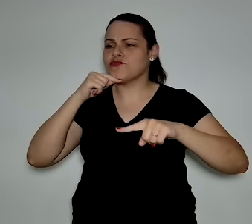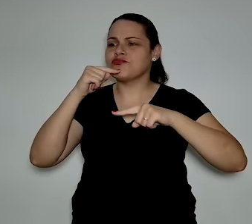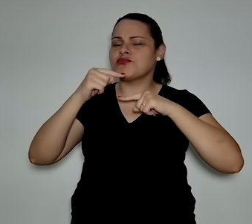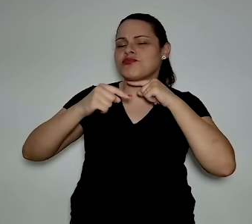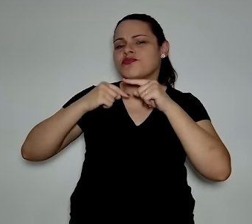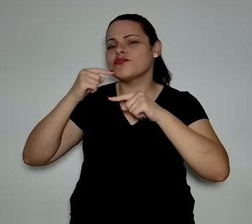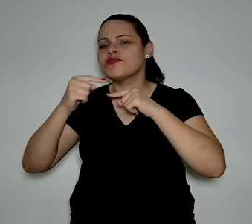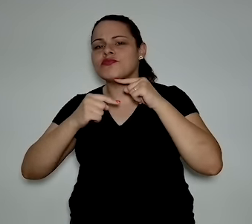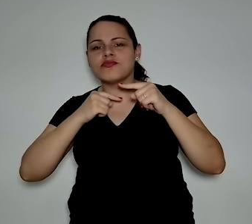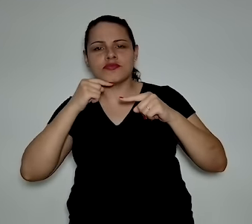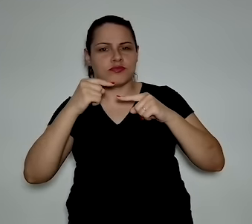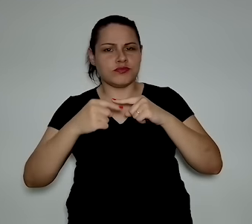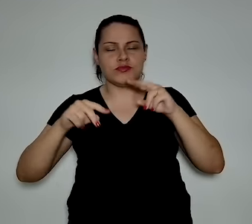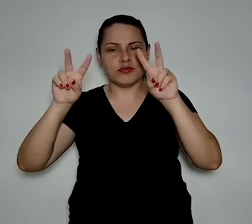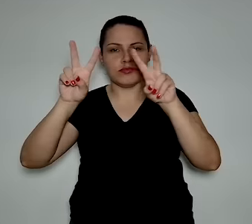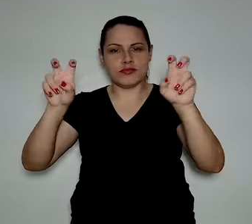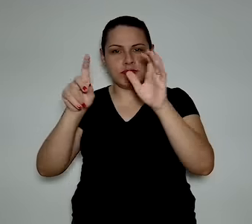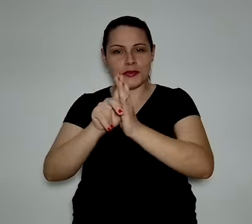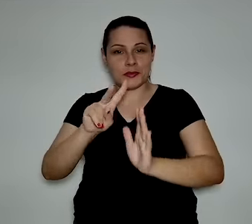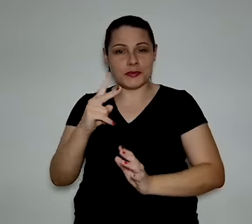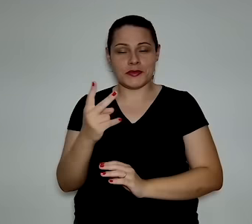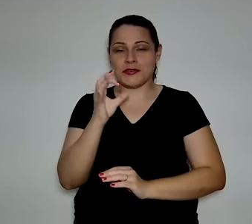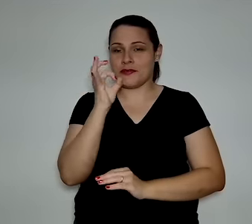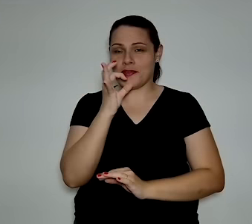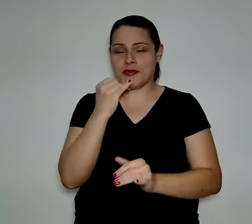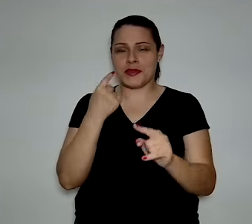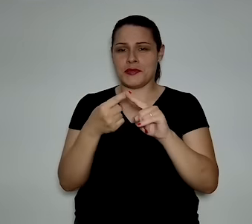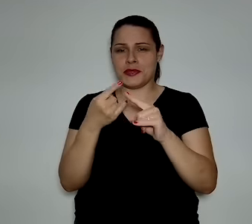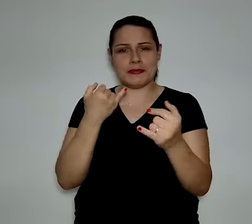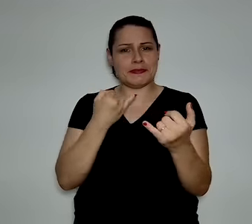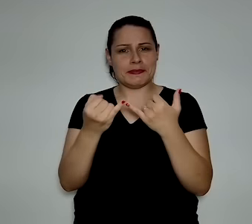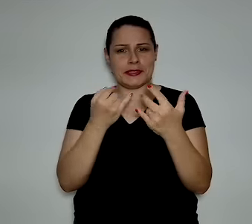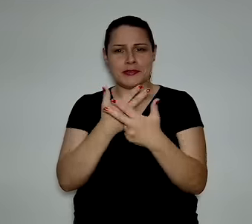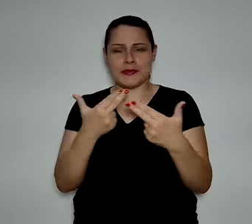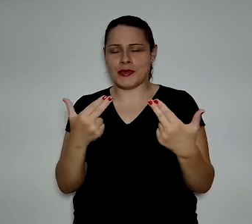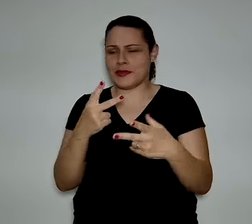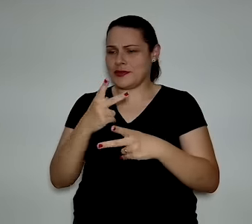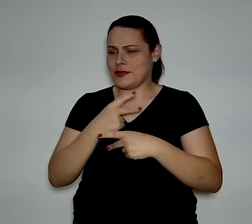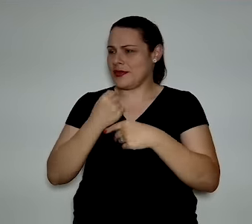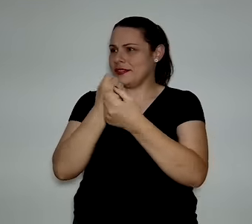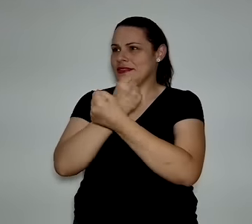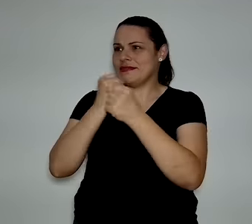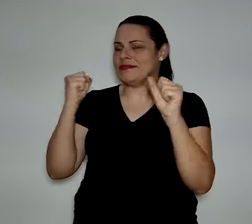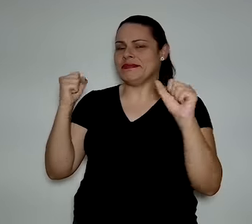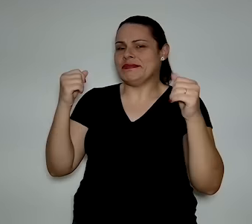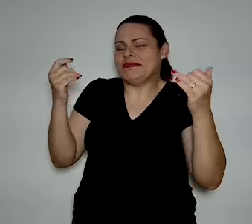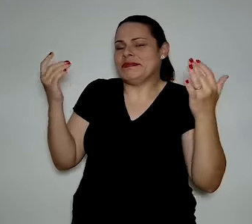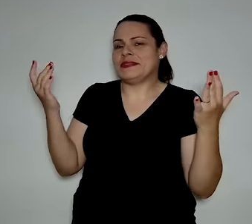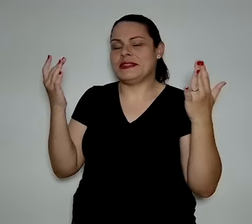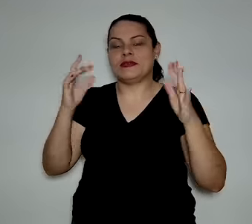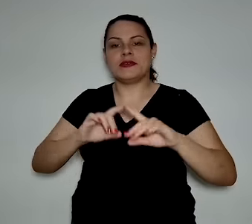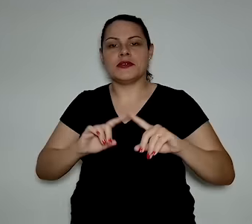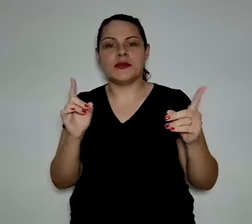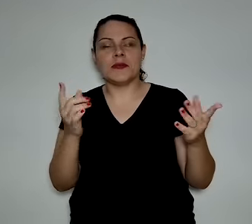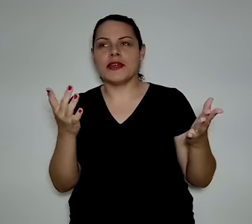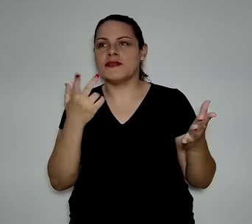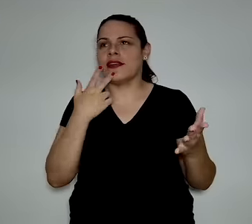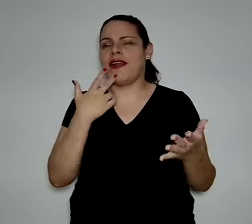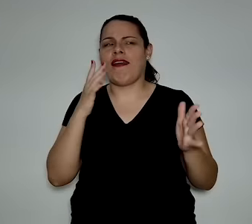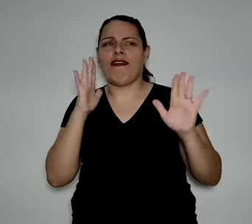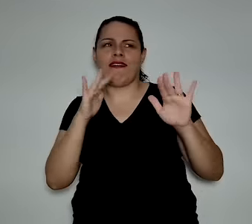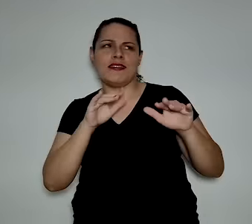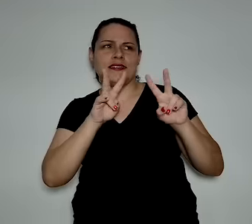dúvidas em relação ao hidrogênio verde, que parecia uma coisa meio distante. E